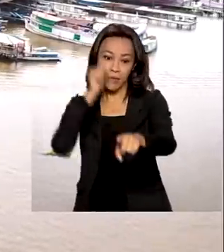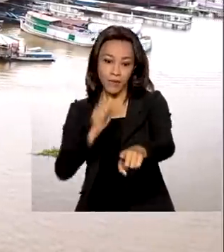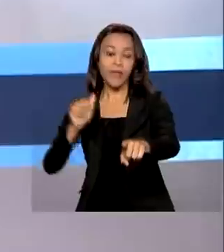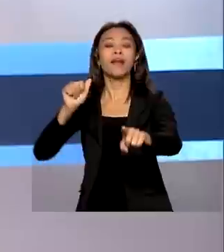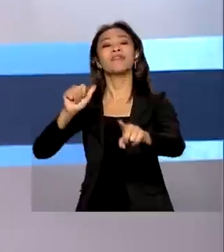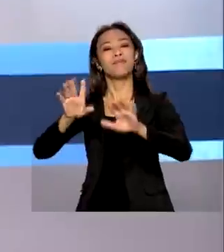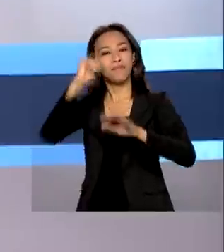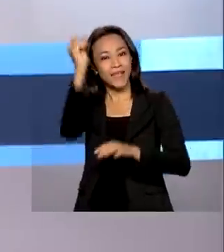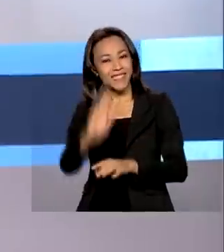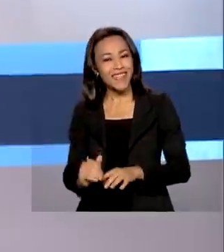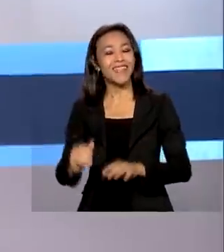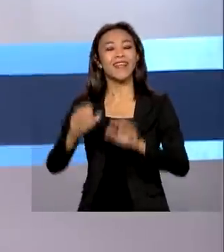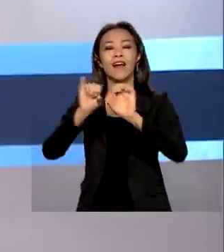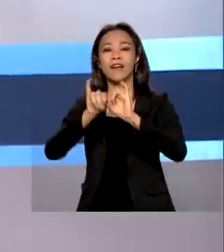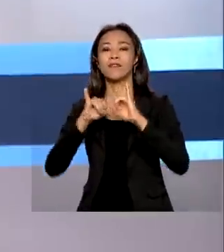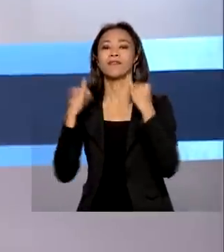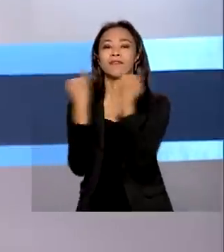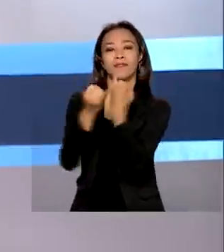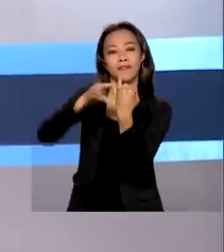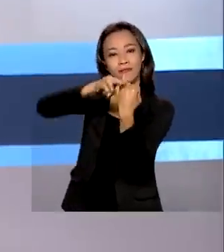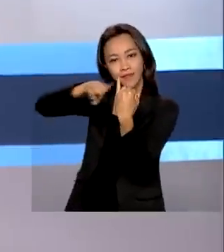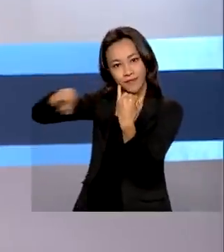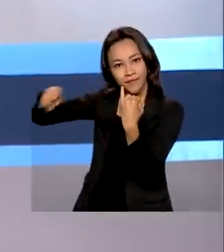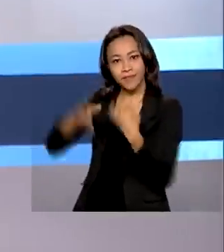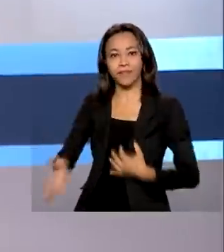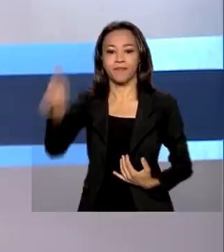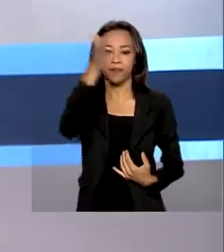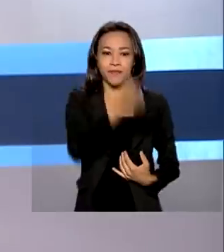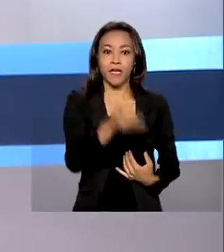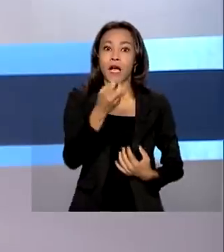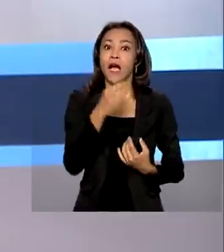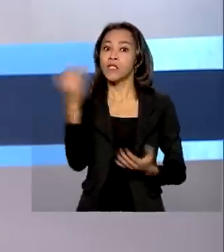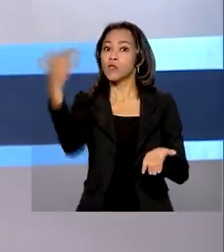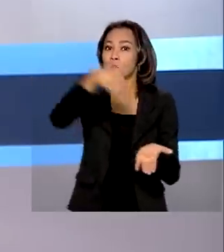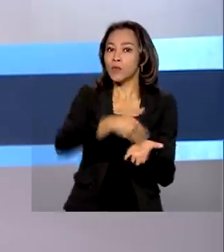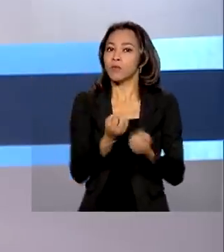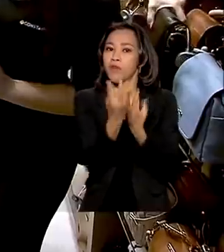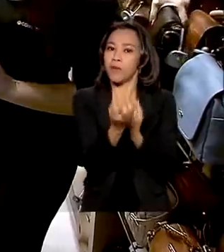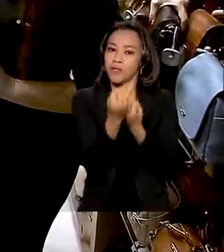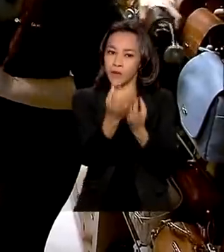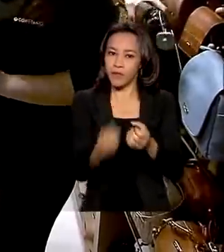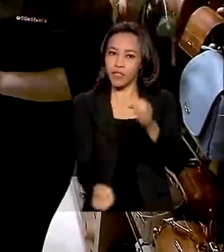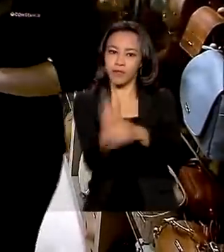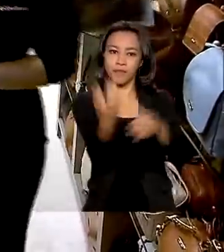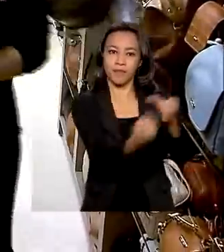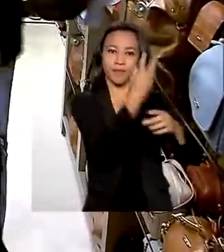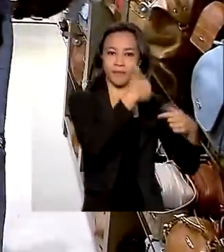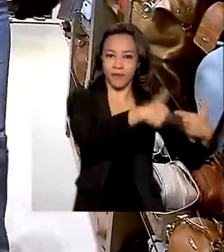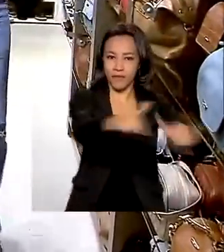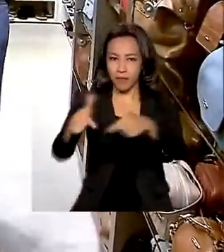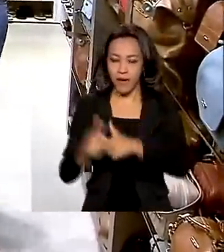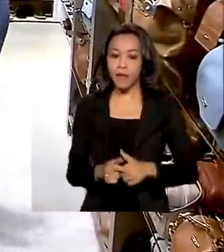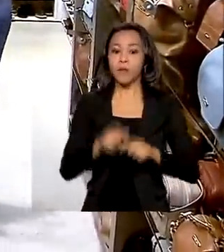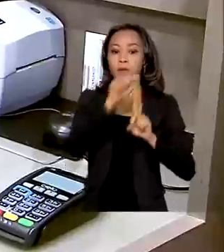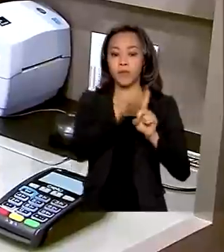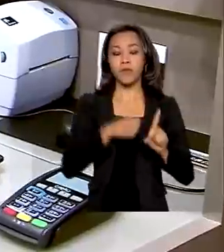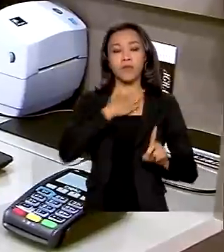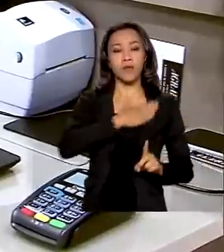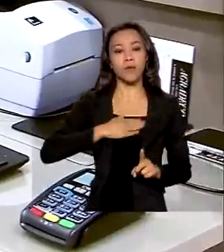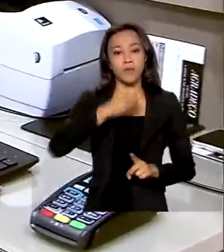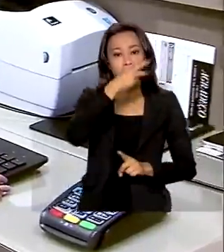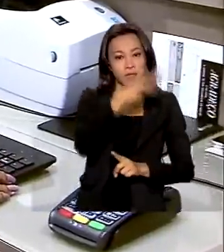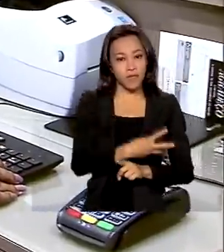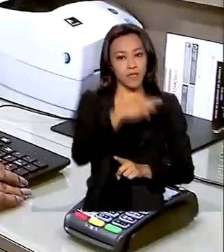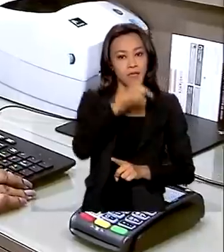Marajó. E veja ainda os últimos dados da geração de empregos no país. Em agosto, 372 mil